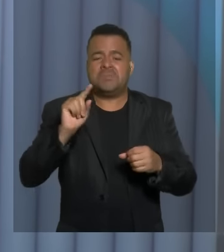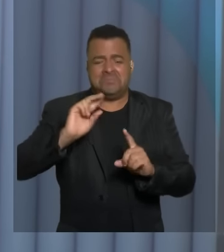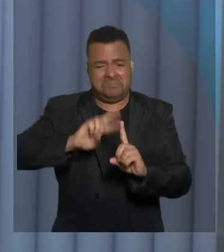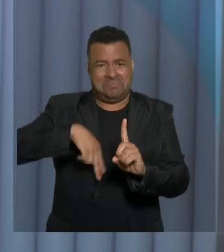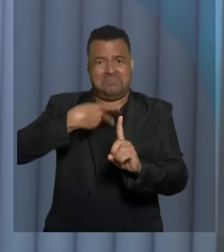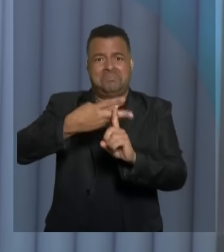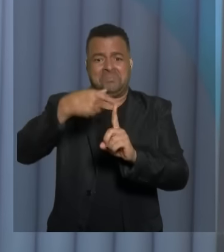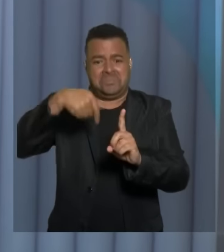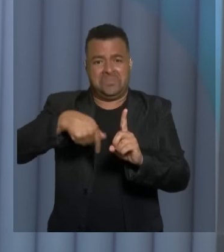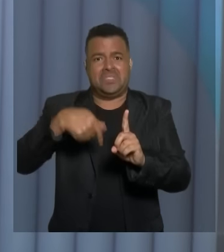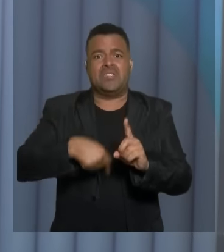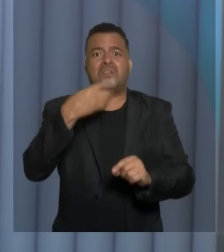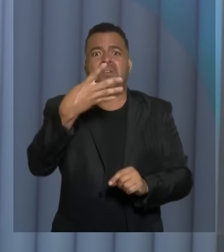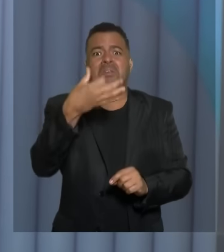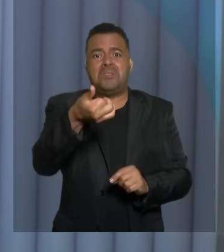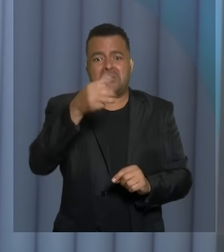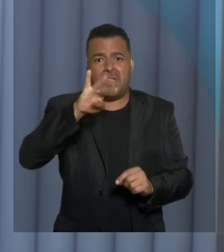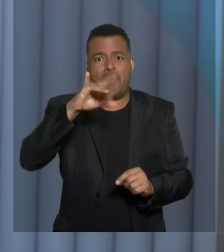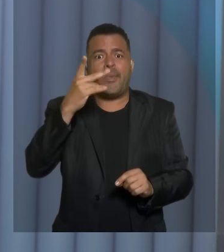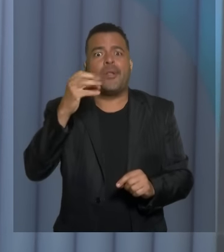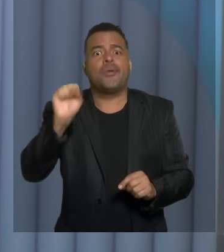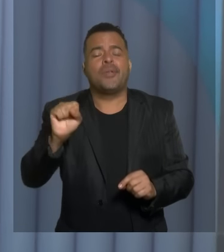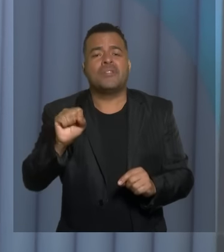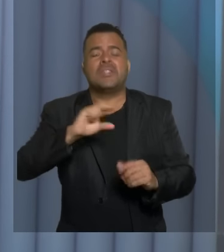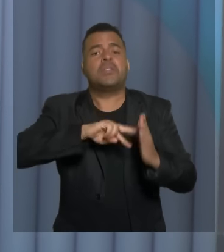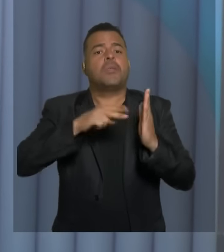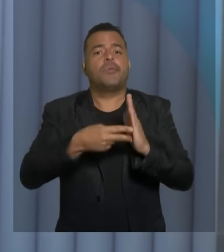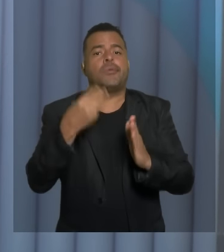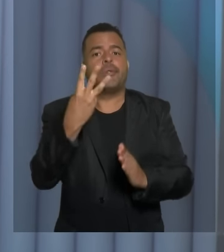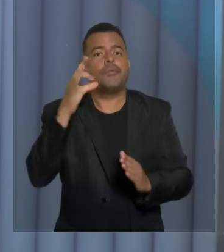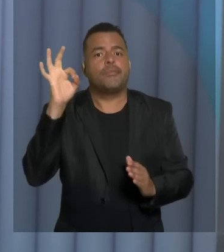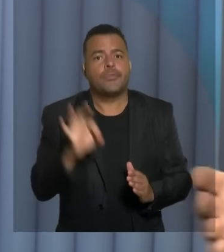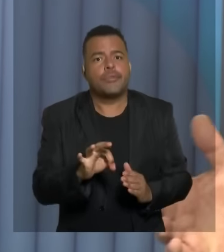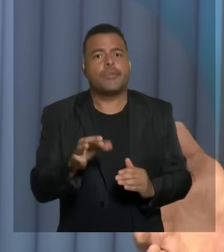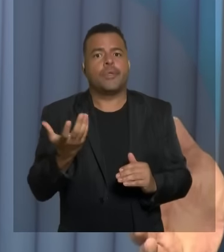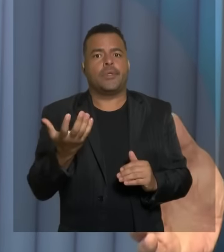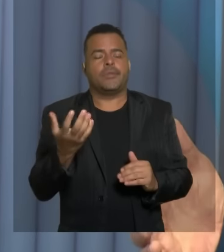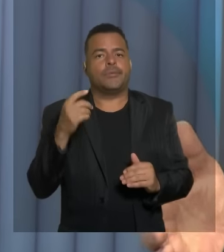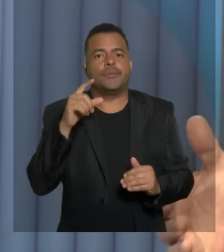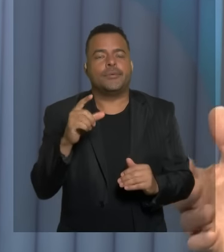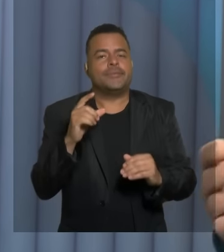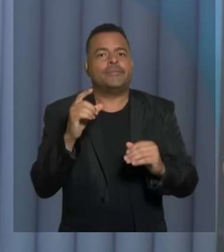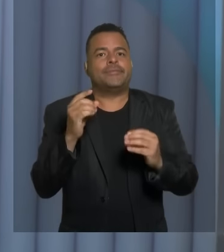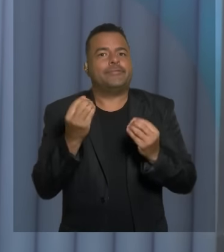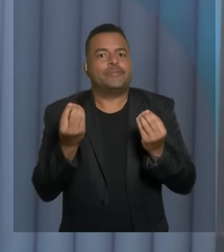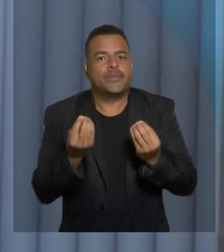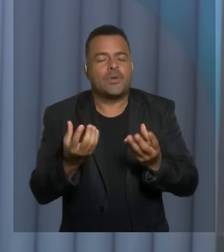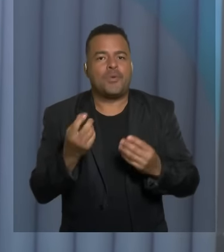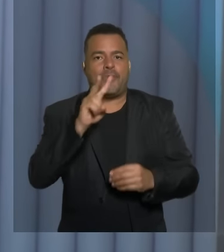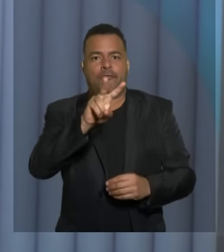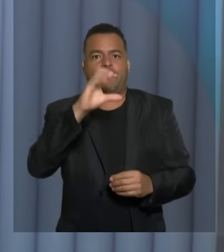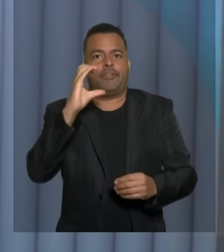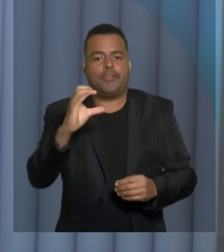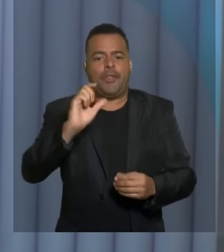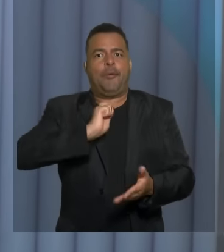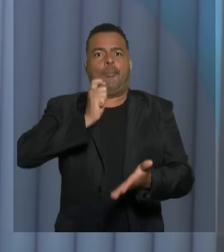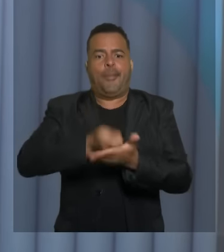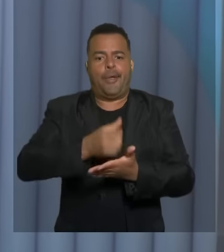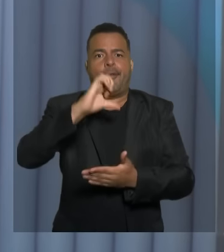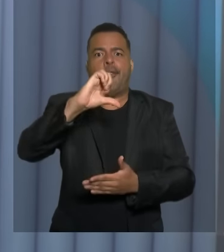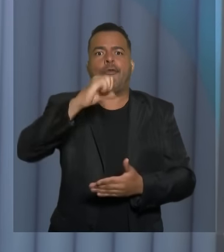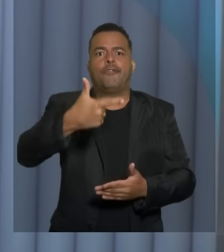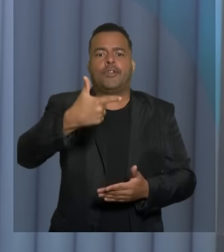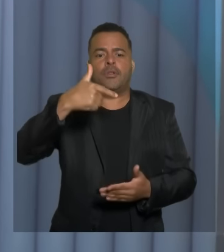milhões, R$% aproximadamente do orçamento, como é que Vitória da Conquista paga R$ 92